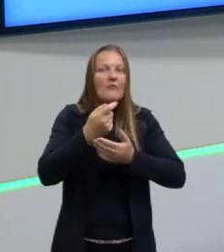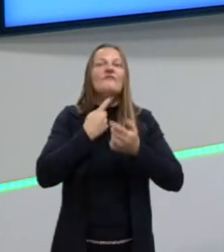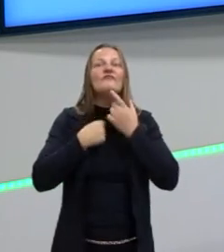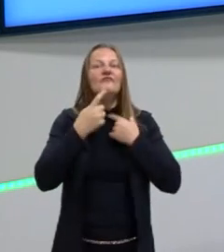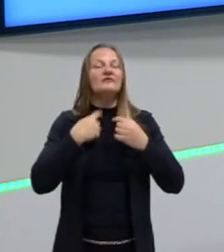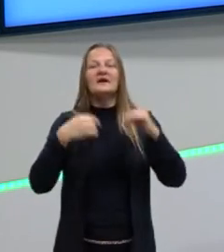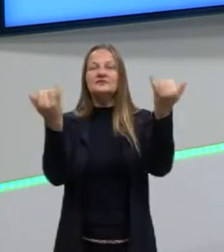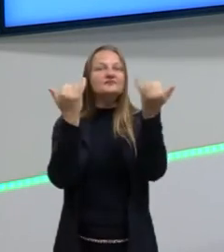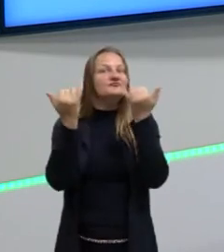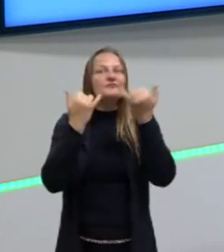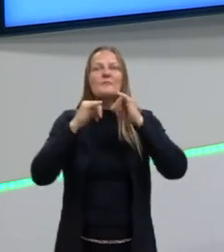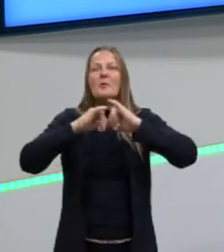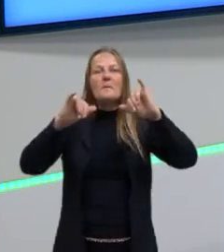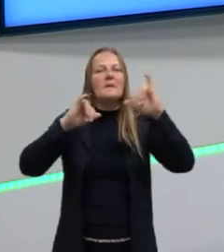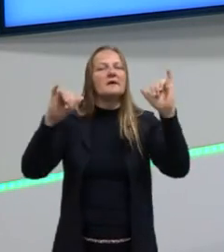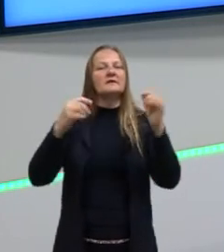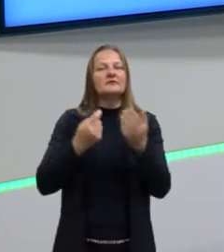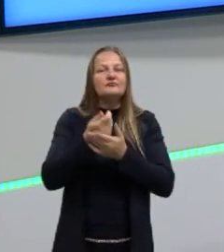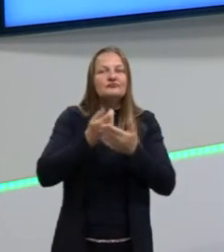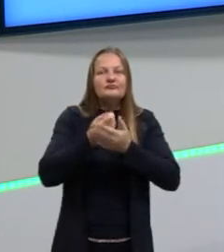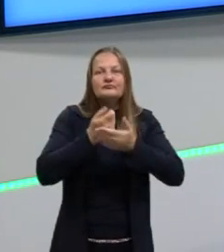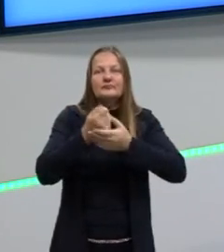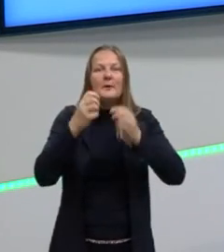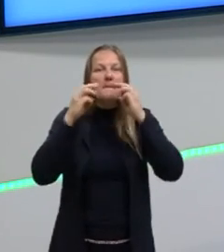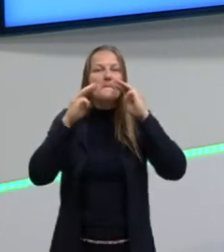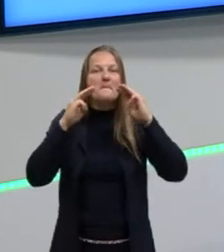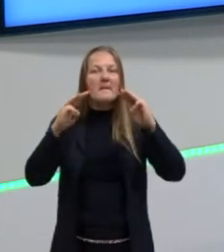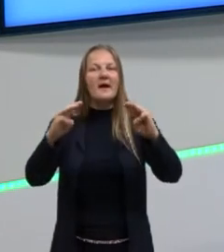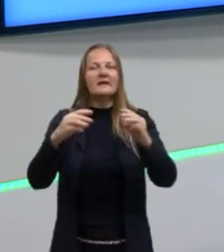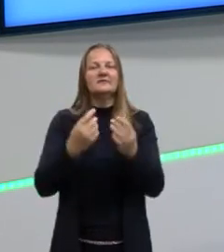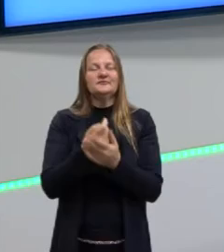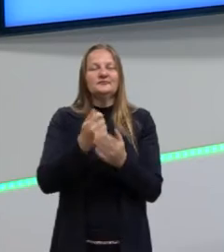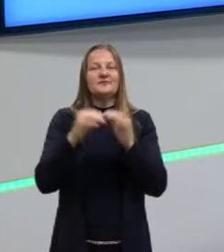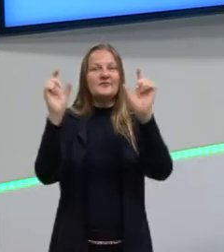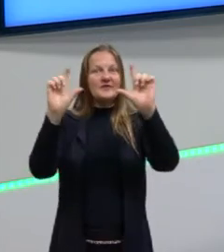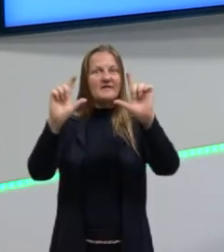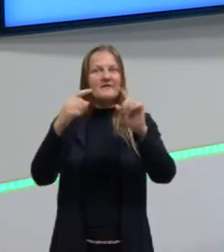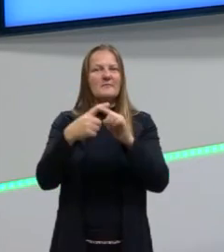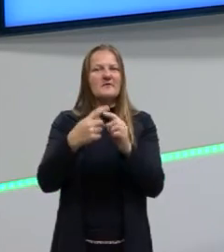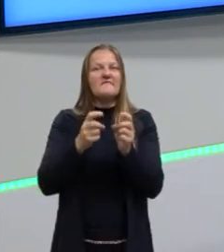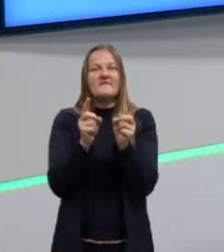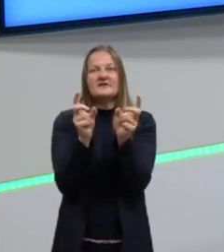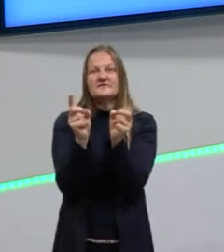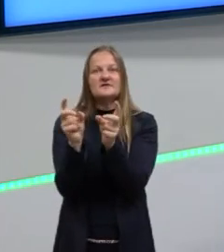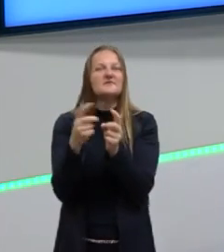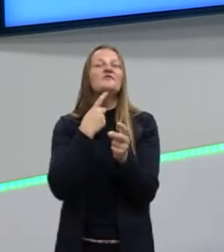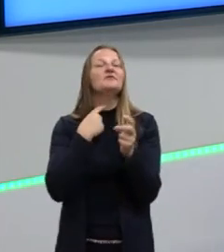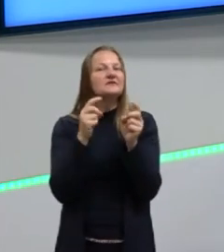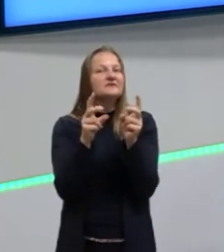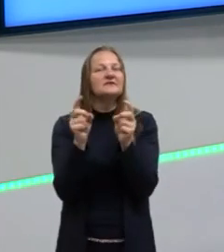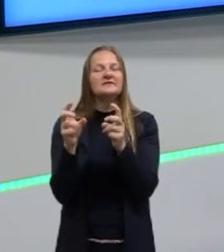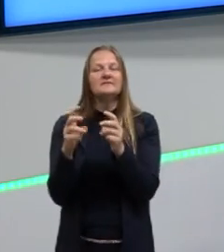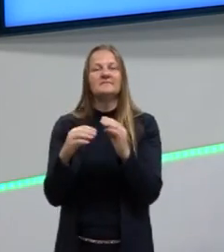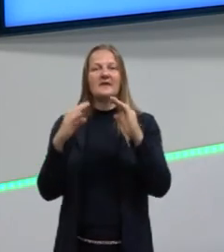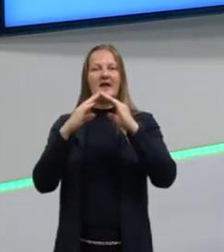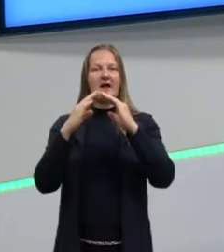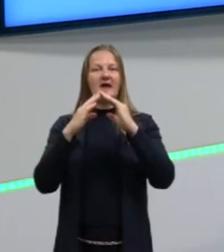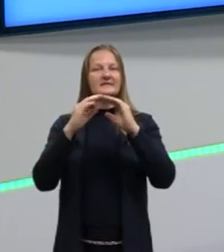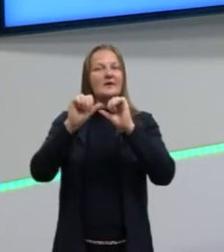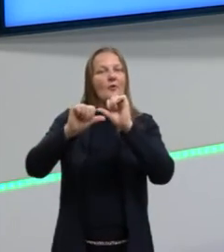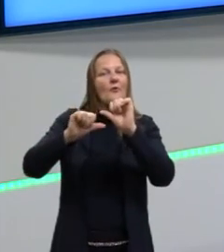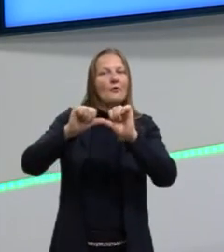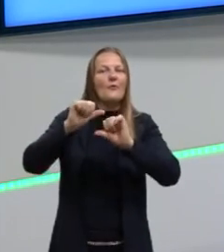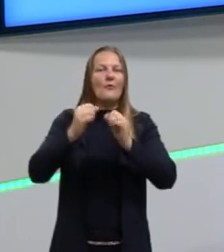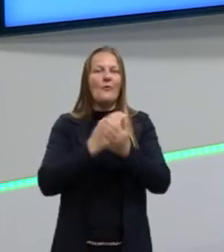a publicidade, usando isso, com a chegada da televisão, para vender. E as casas começam, então,